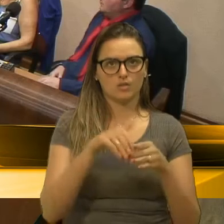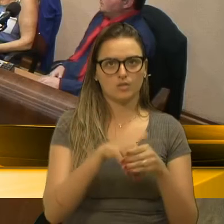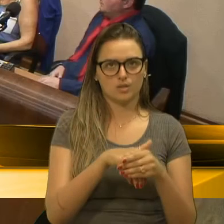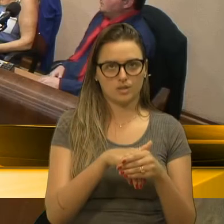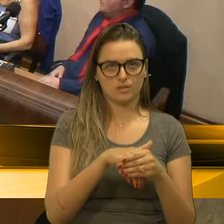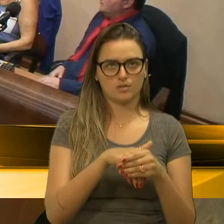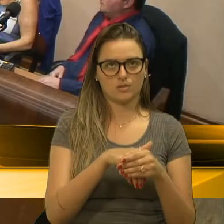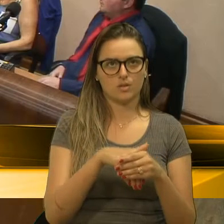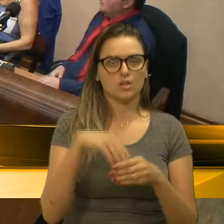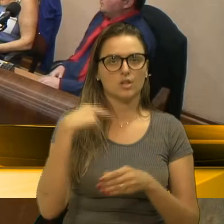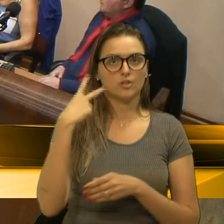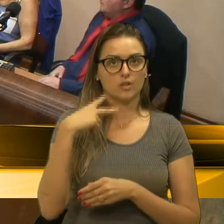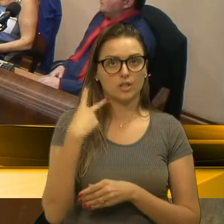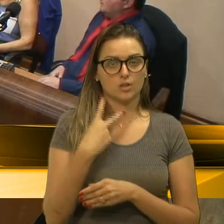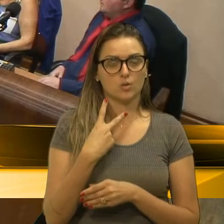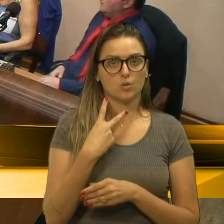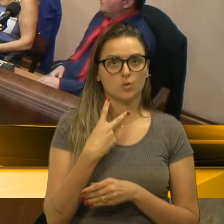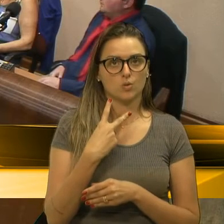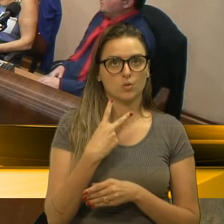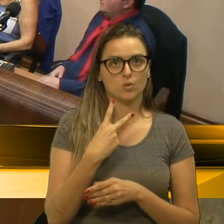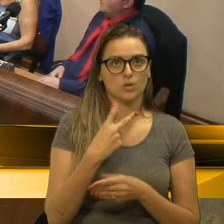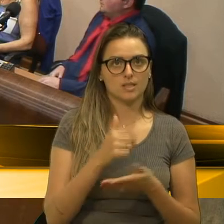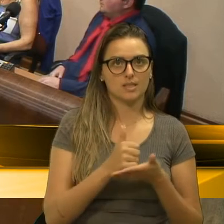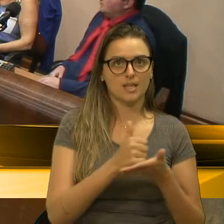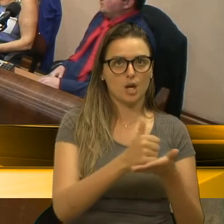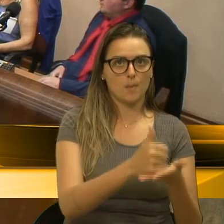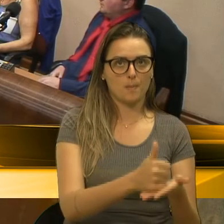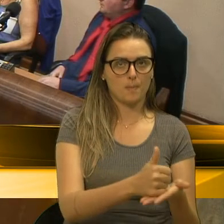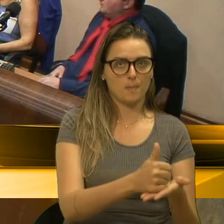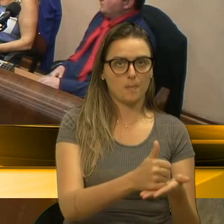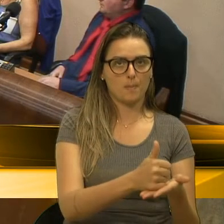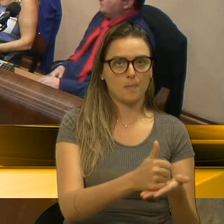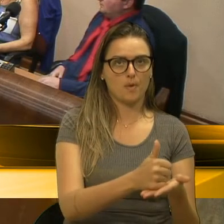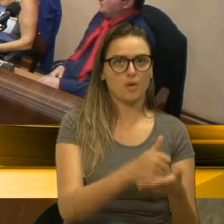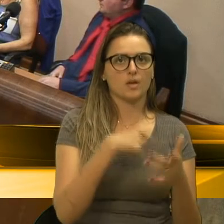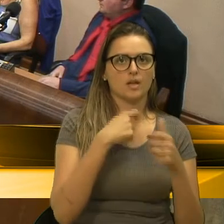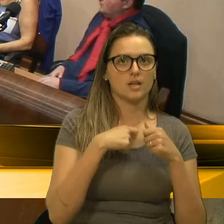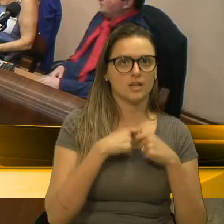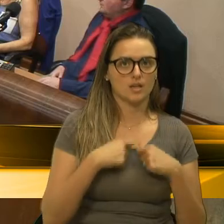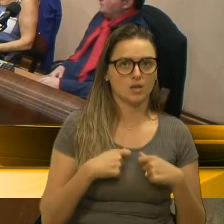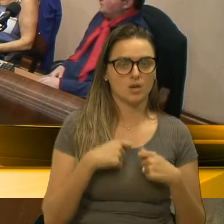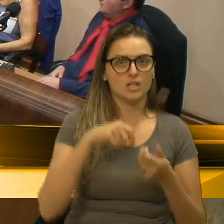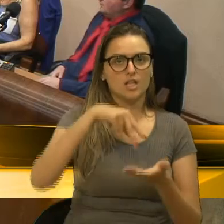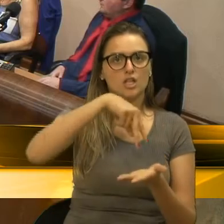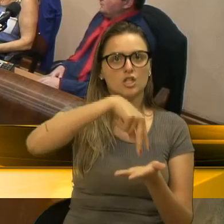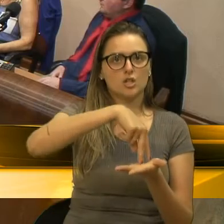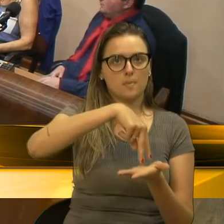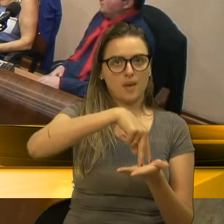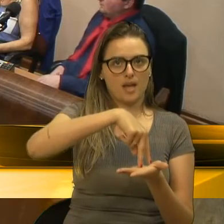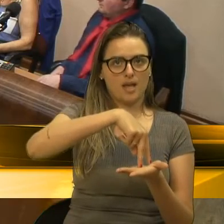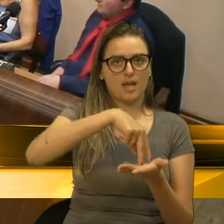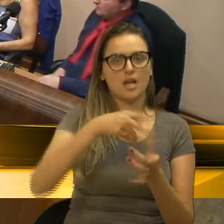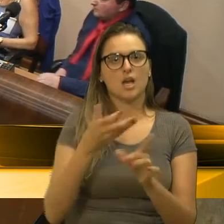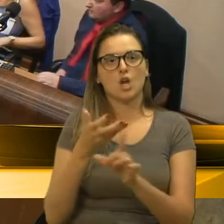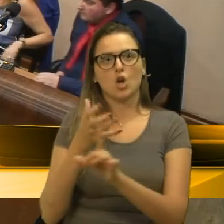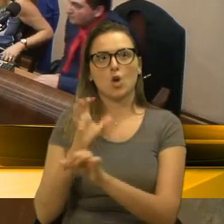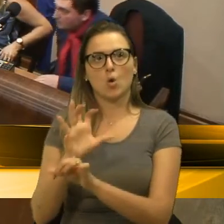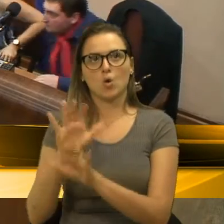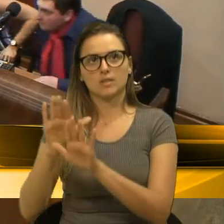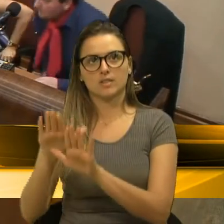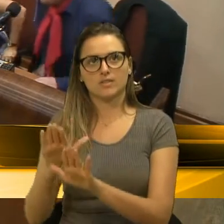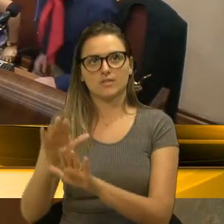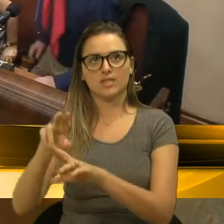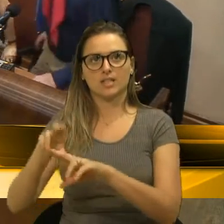Os vereadores favoráveis ao candidato Ricardo Daneluz Neto se levantem, os contrários permaneçam